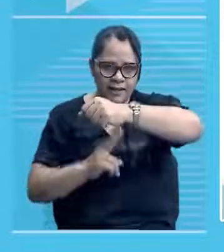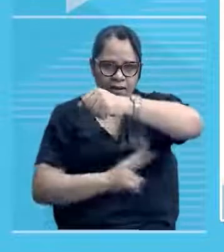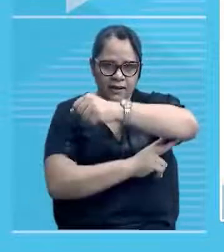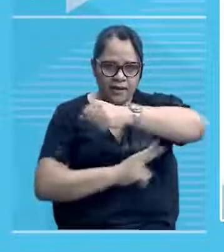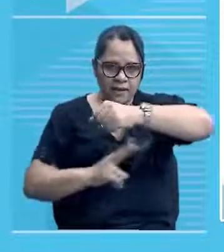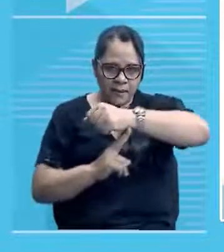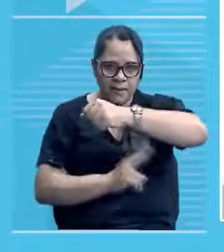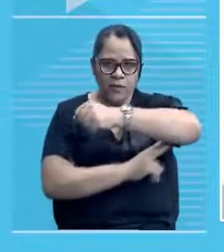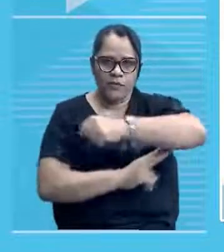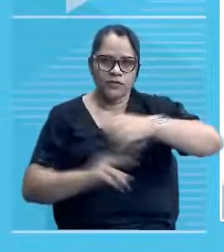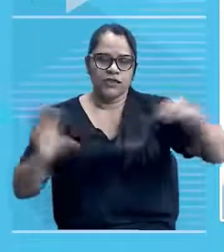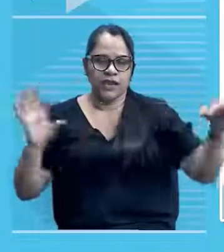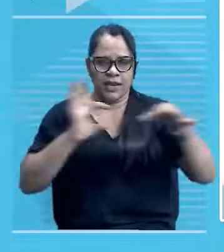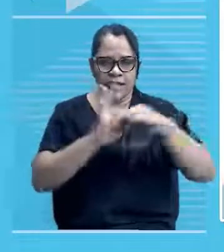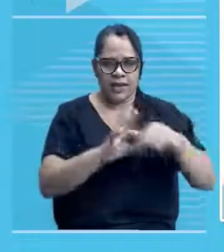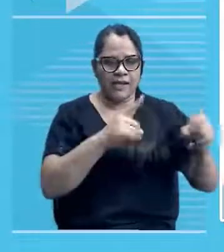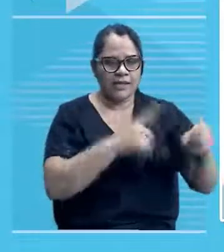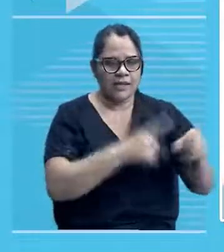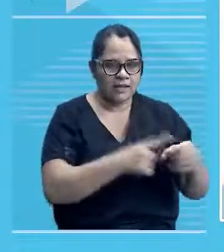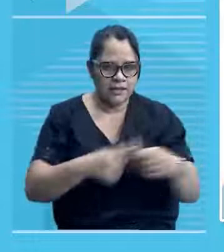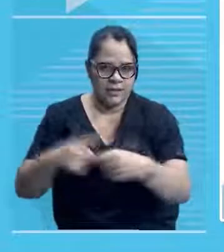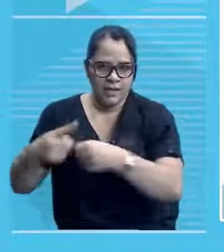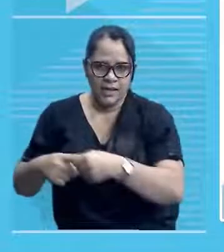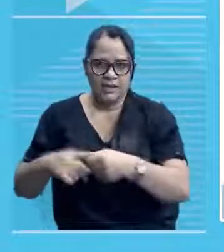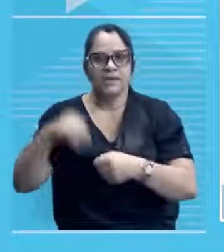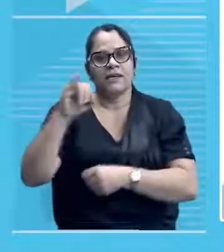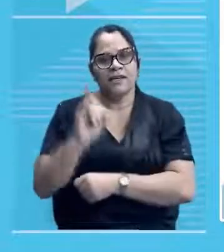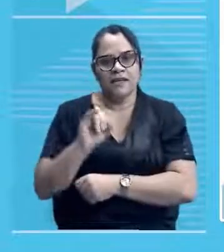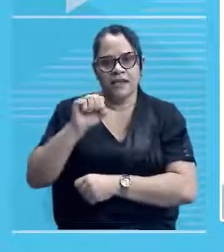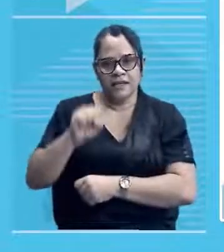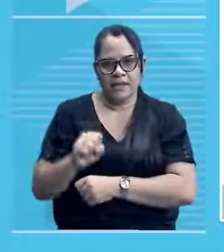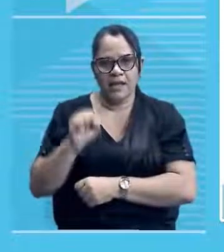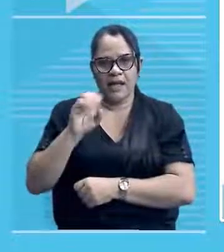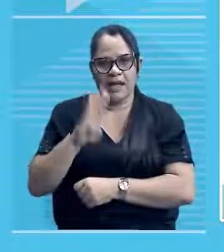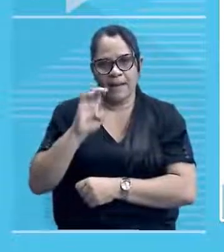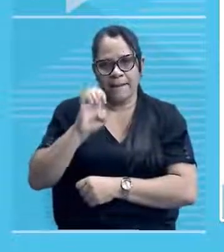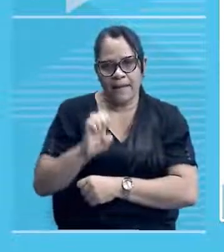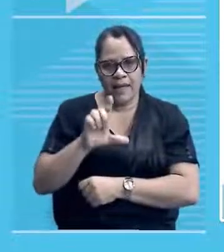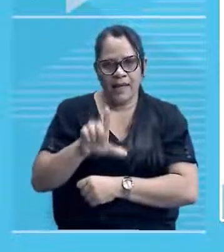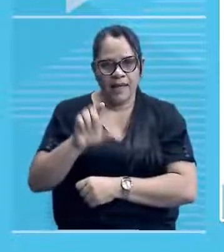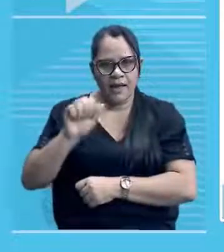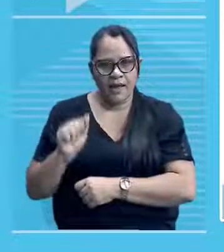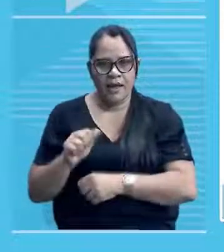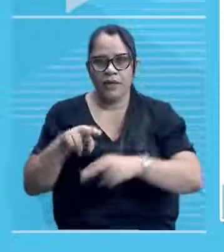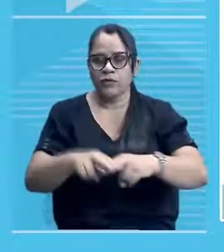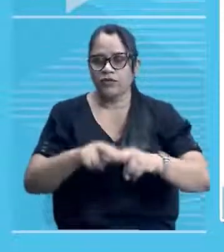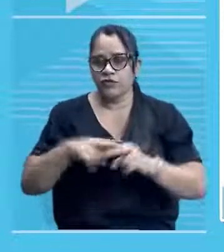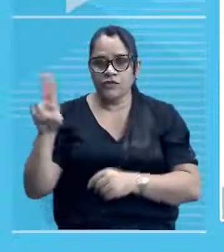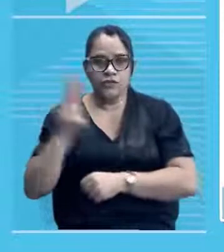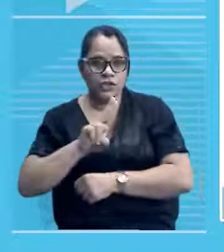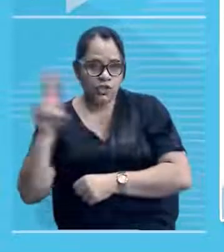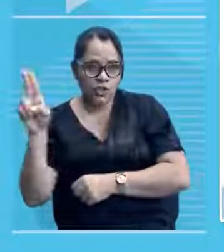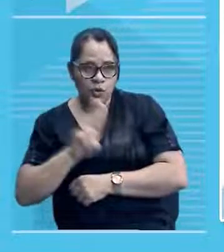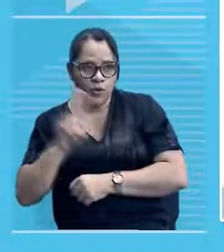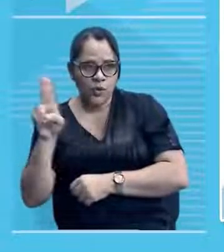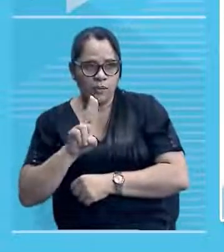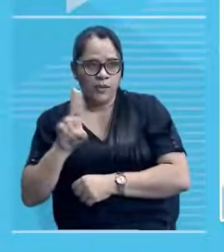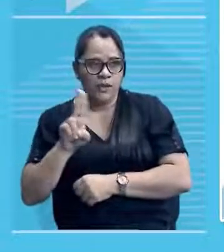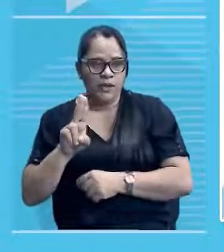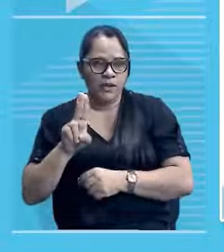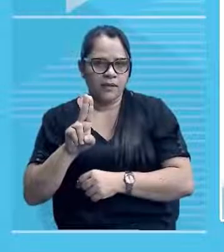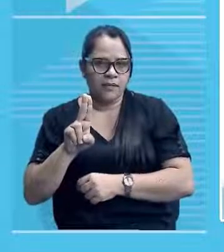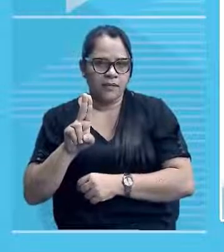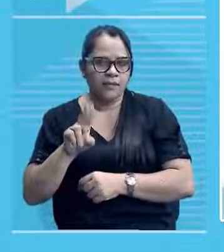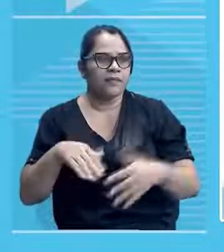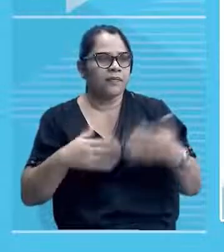Então, o conjunto é constituído, olha aí. Por isso que nós chamamos complexo, né? Essa área aí do